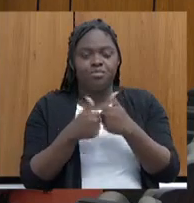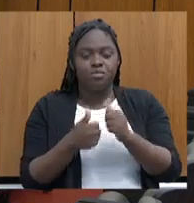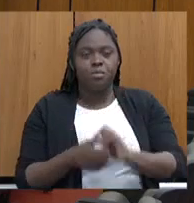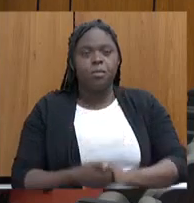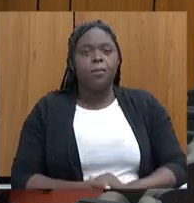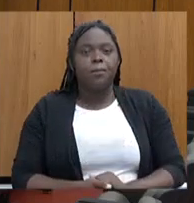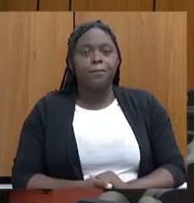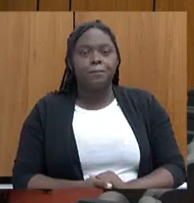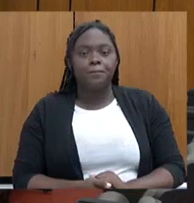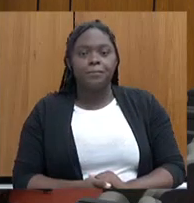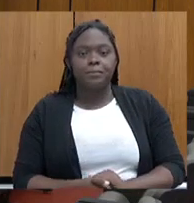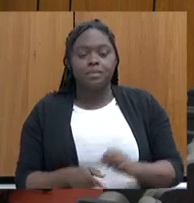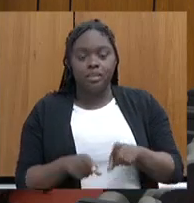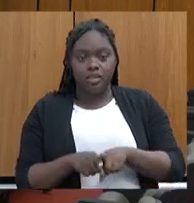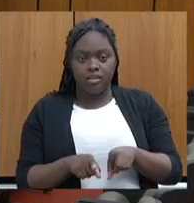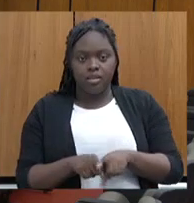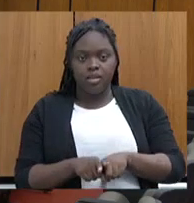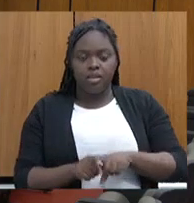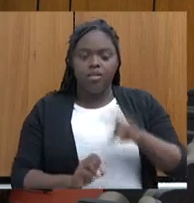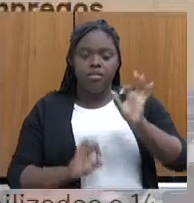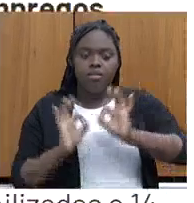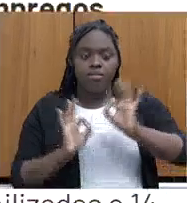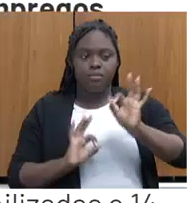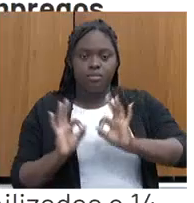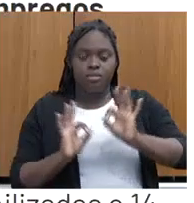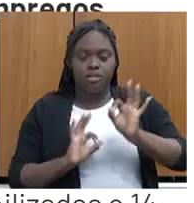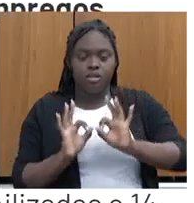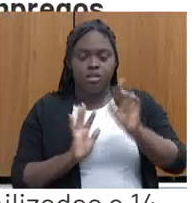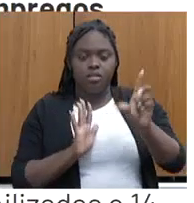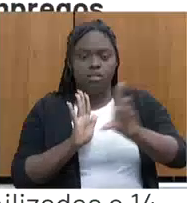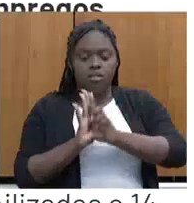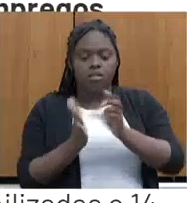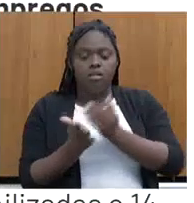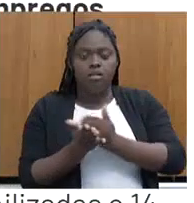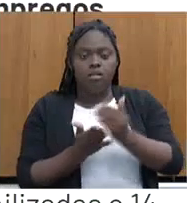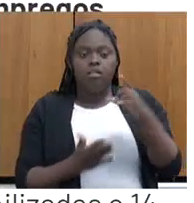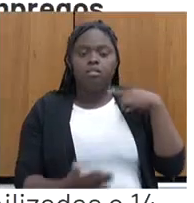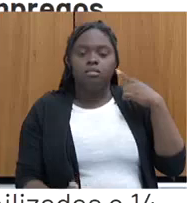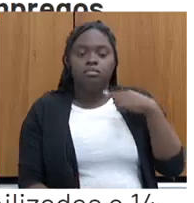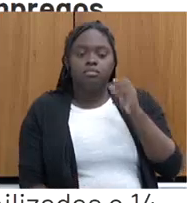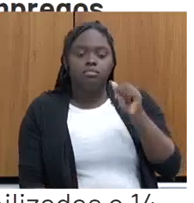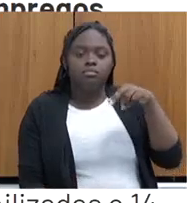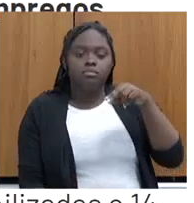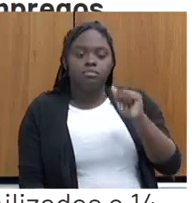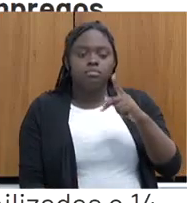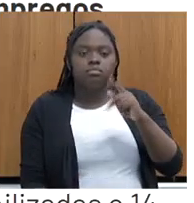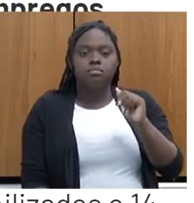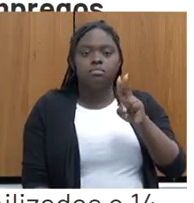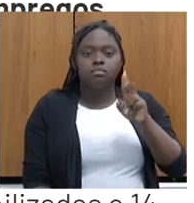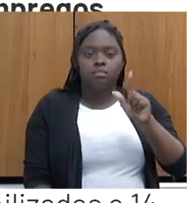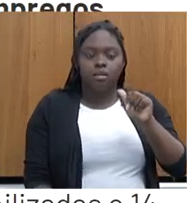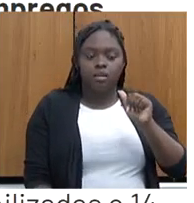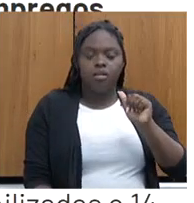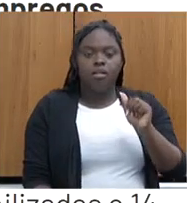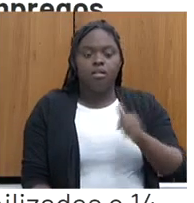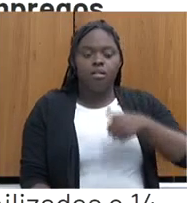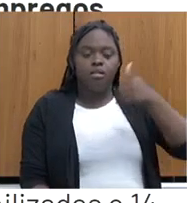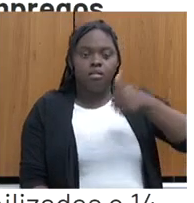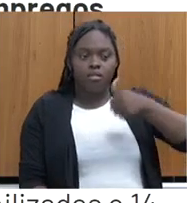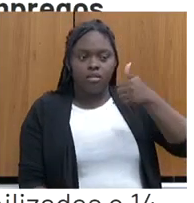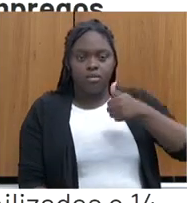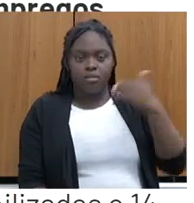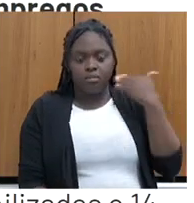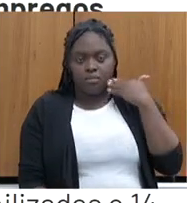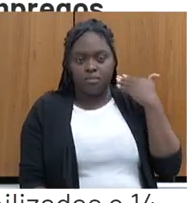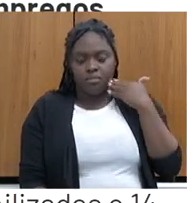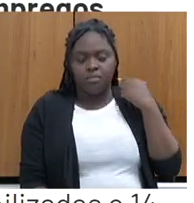de Emprega Vez Dela, que é um projeto de lei de iniciativa da deputada Ana Paula, é o primeiro banco de empresas estadual. Nós